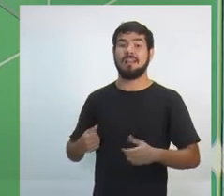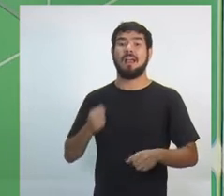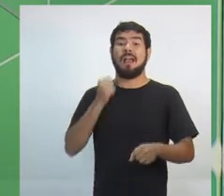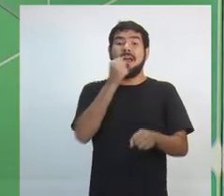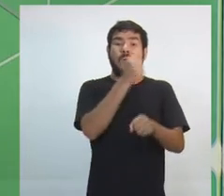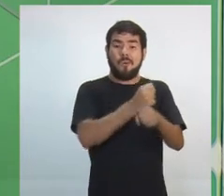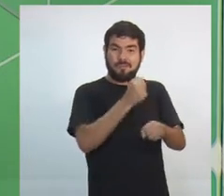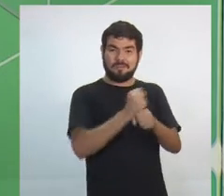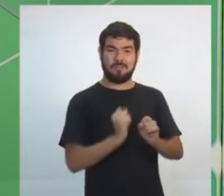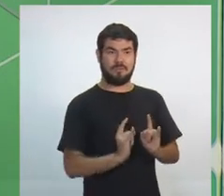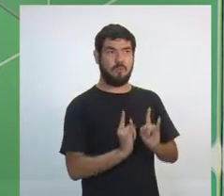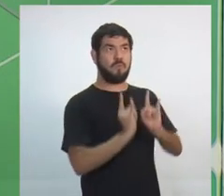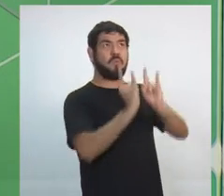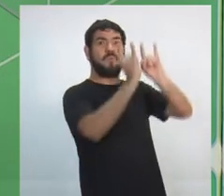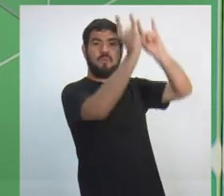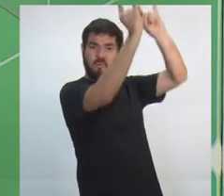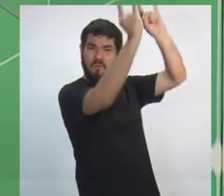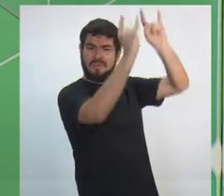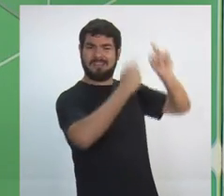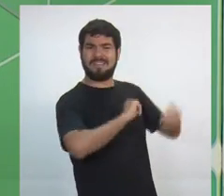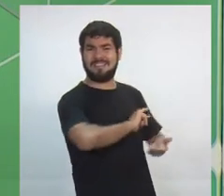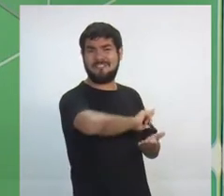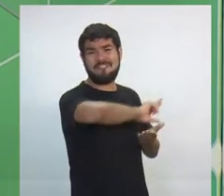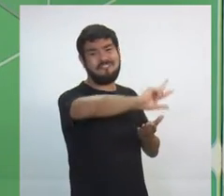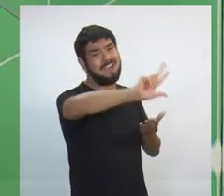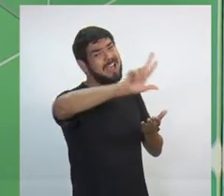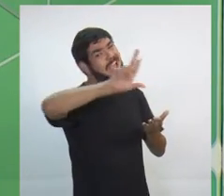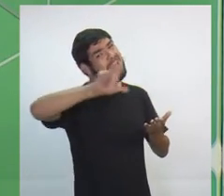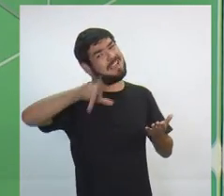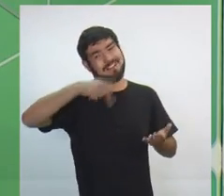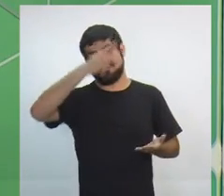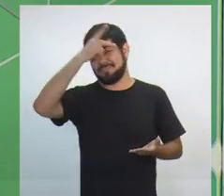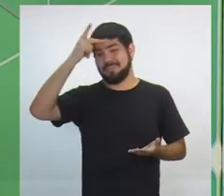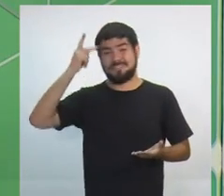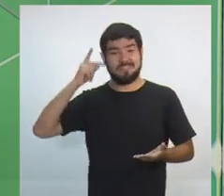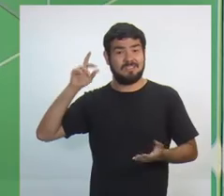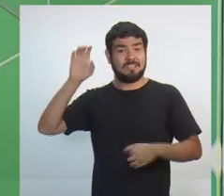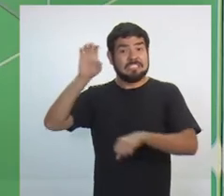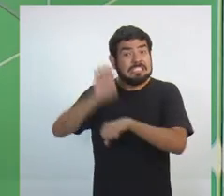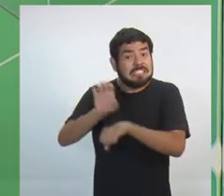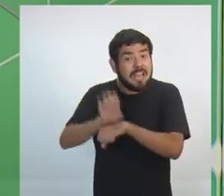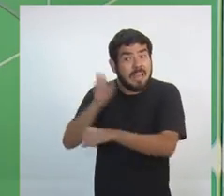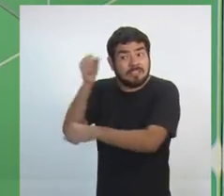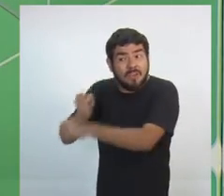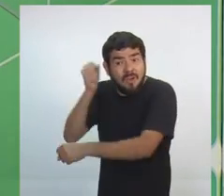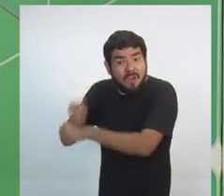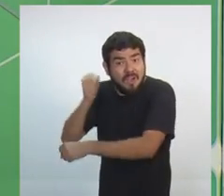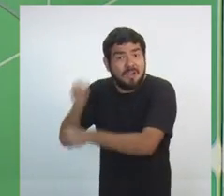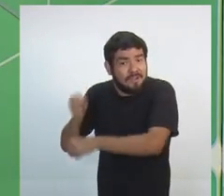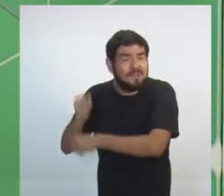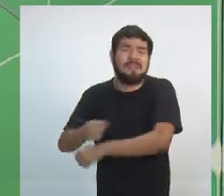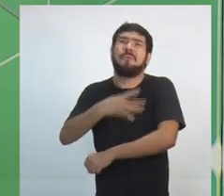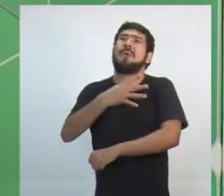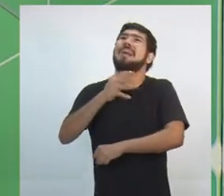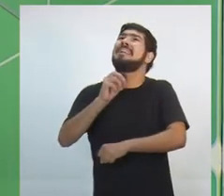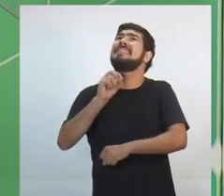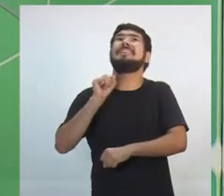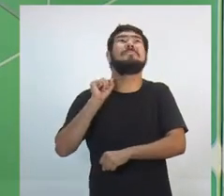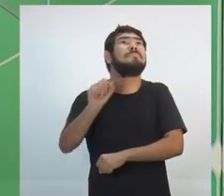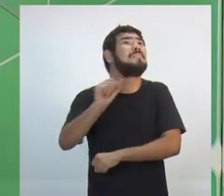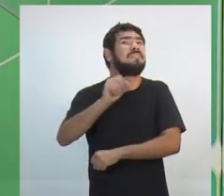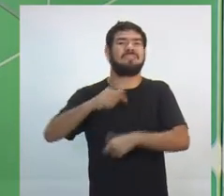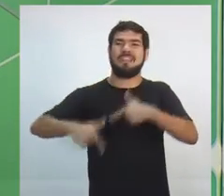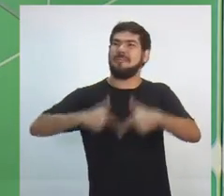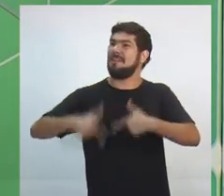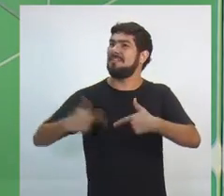pessoas. As obras do Estado, mais 40 mil empregos diretos. Fora os serviços e o comércio.